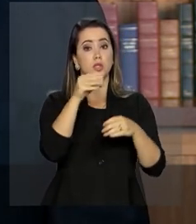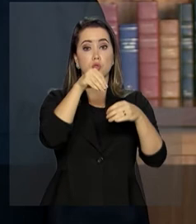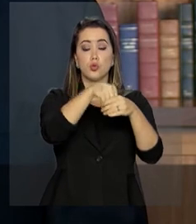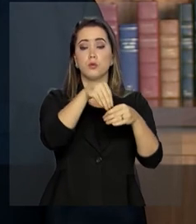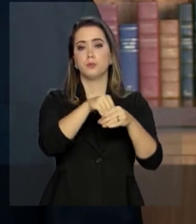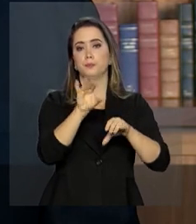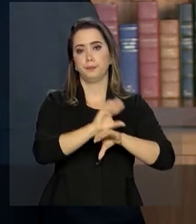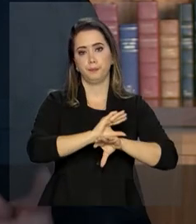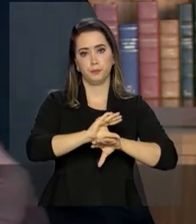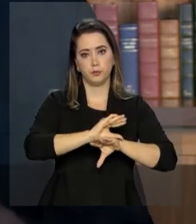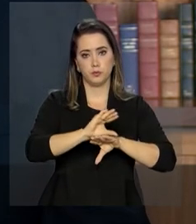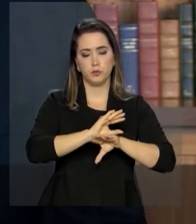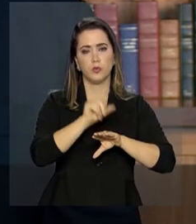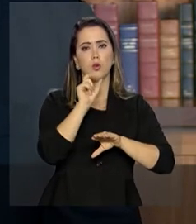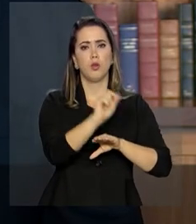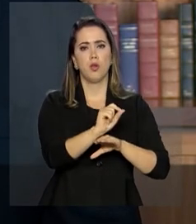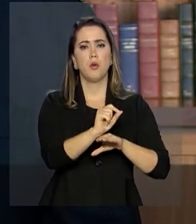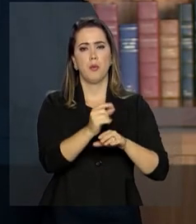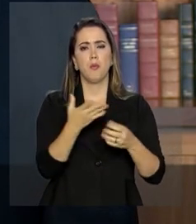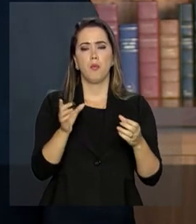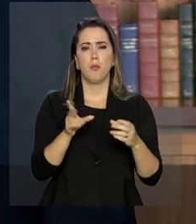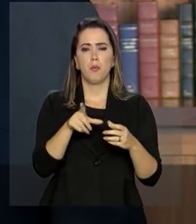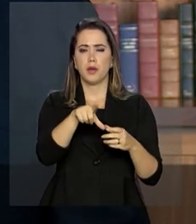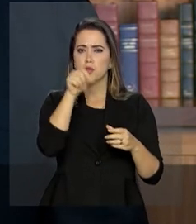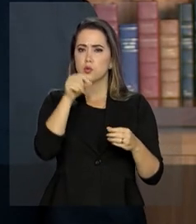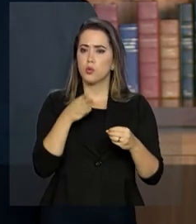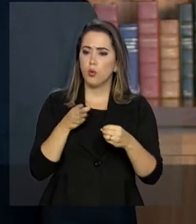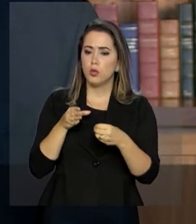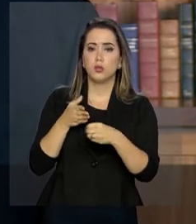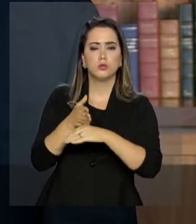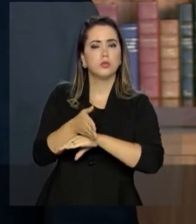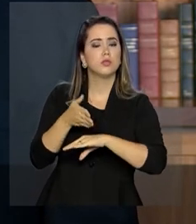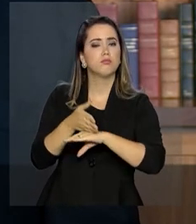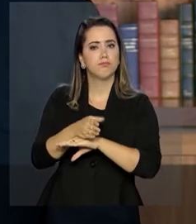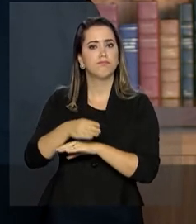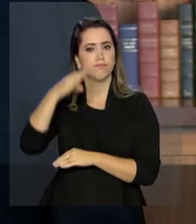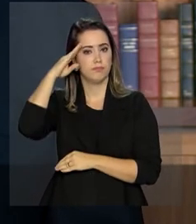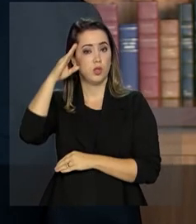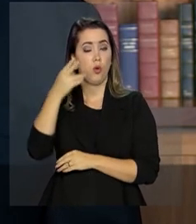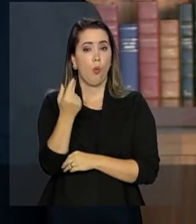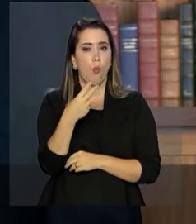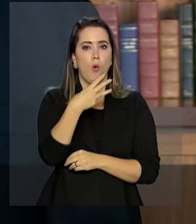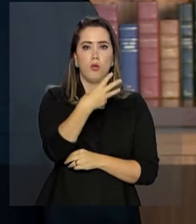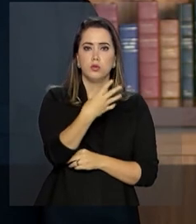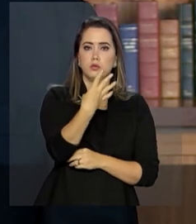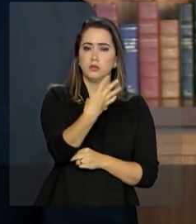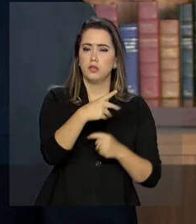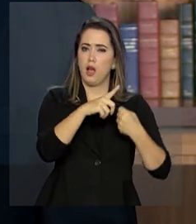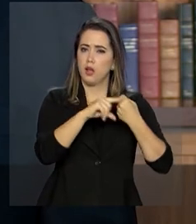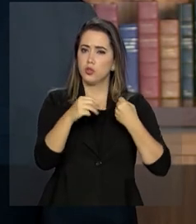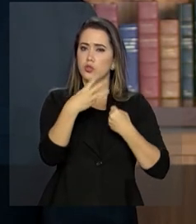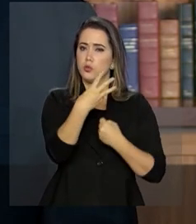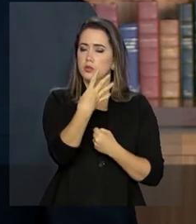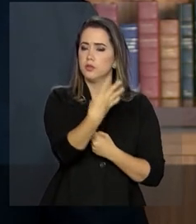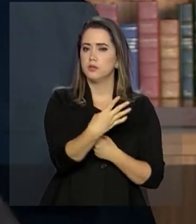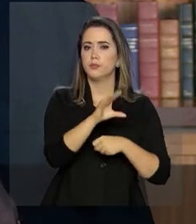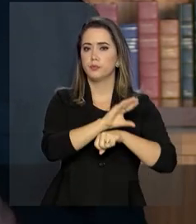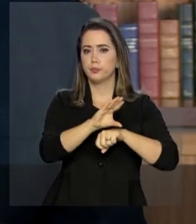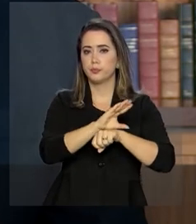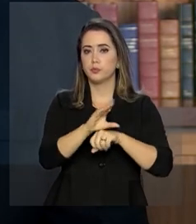constitucional para a intervenção, tal como prescreve o artigo 34 da Constituição Federal.